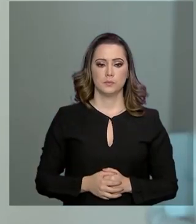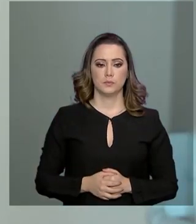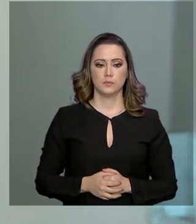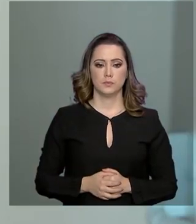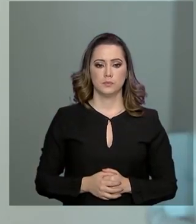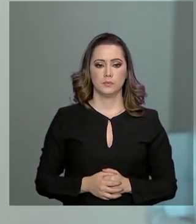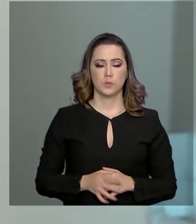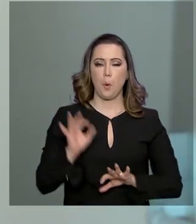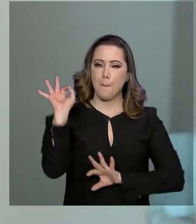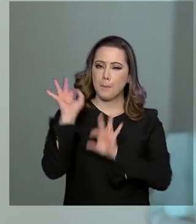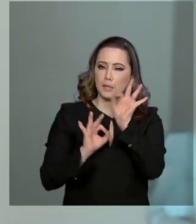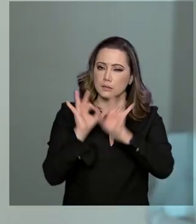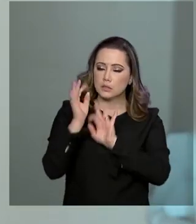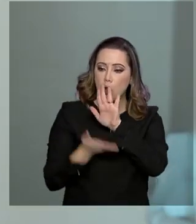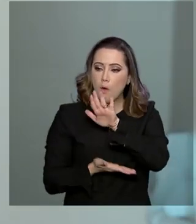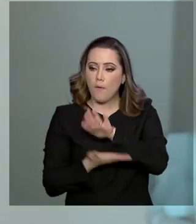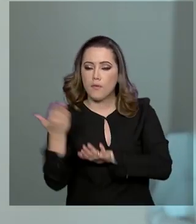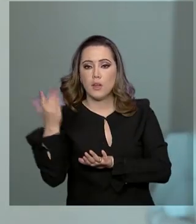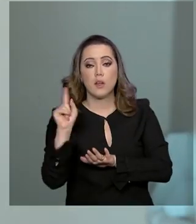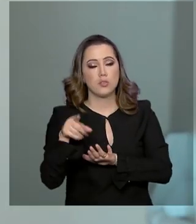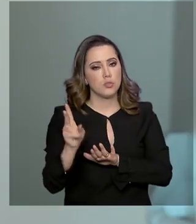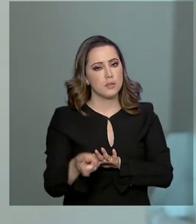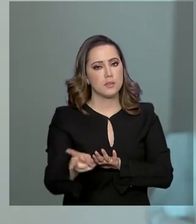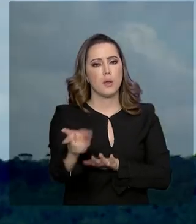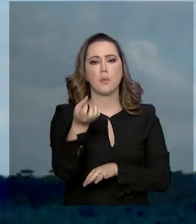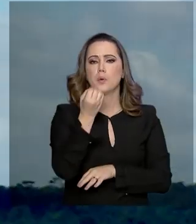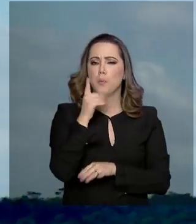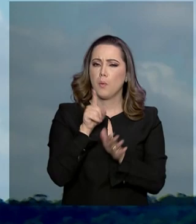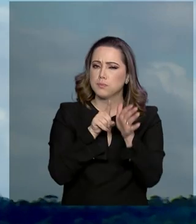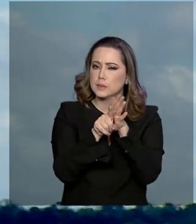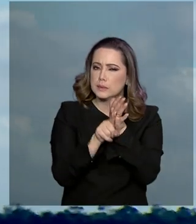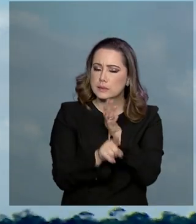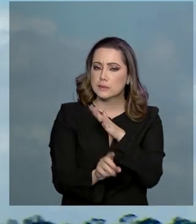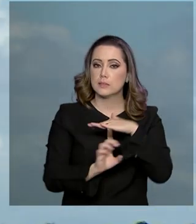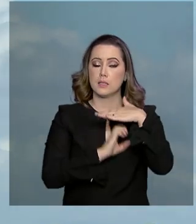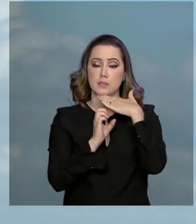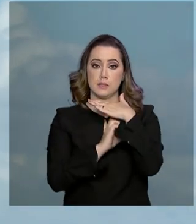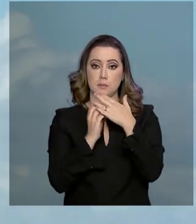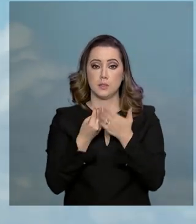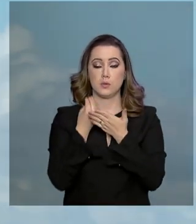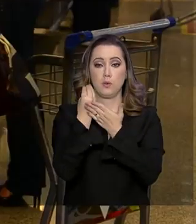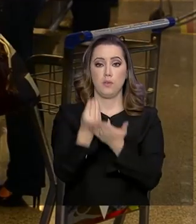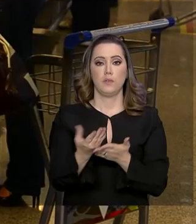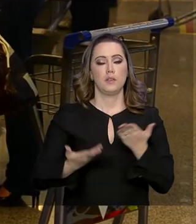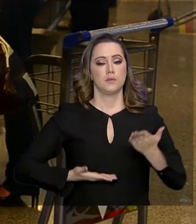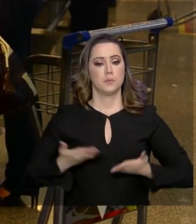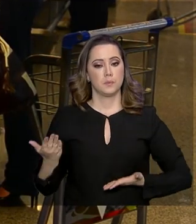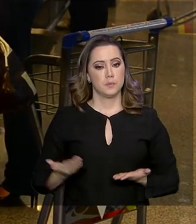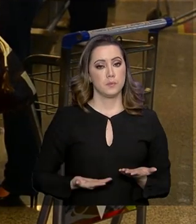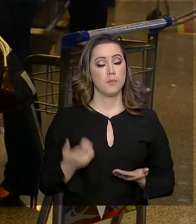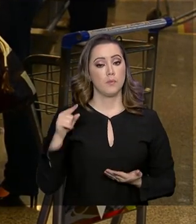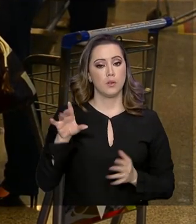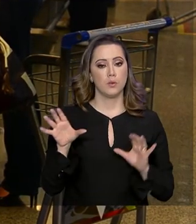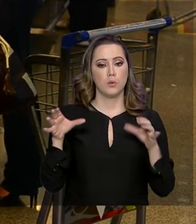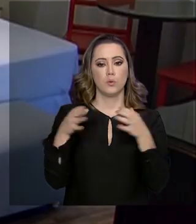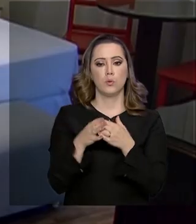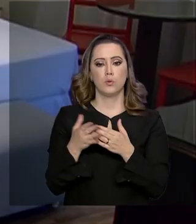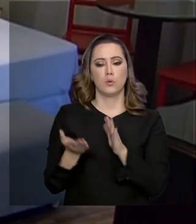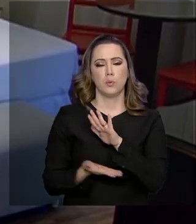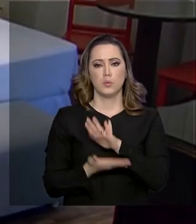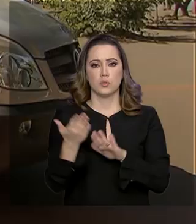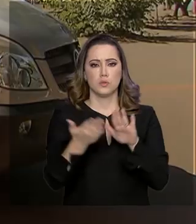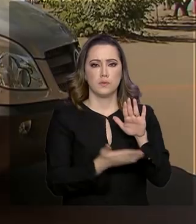Ao planejar uma viagem, é sempre bom pesquisar as empresas prestadoras de serviços, agências de viagens,